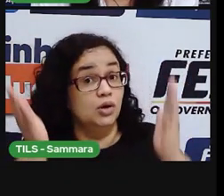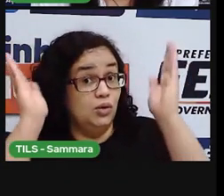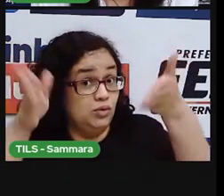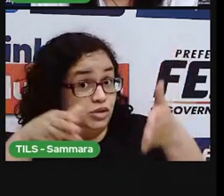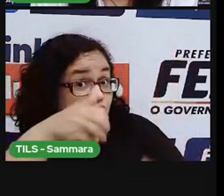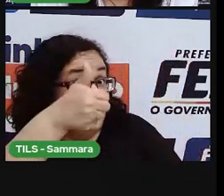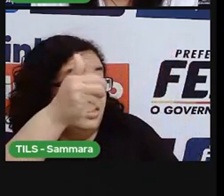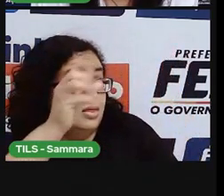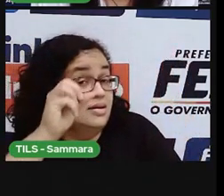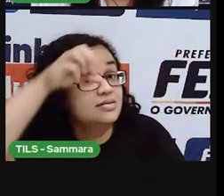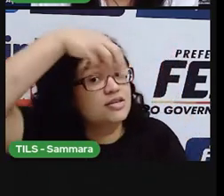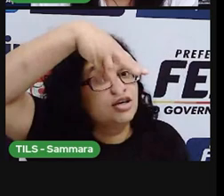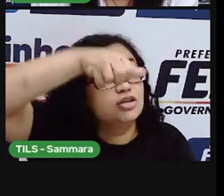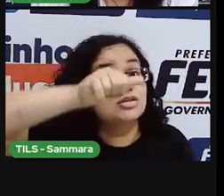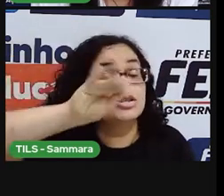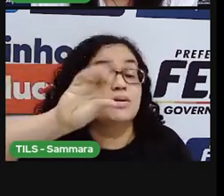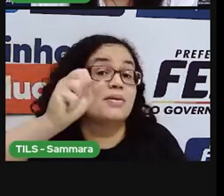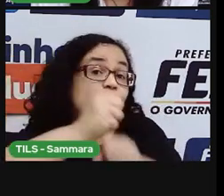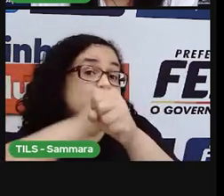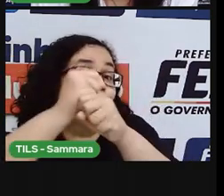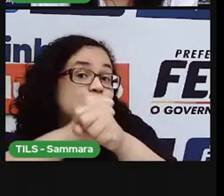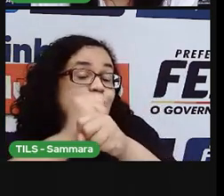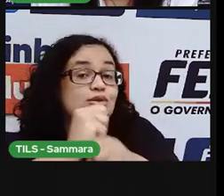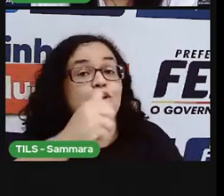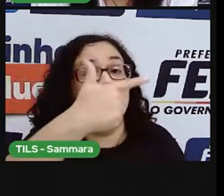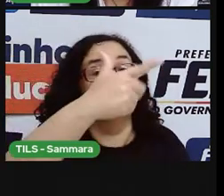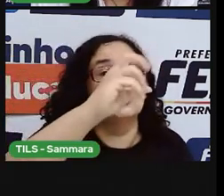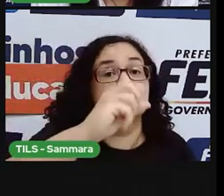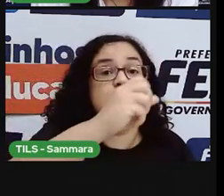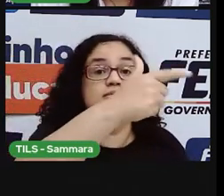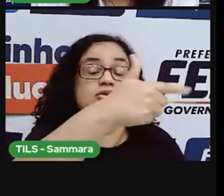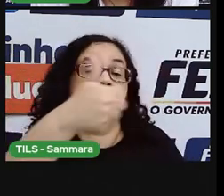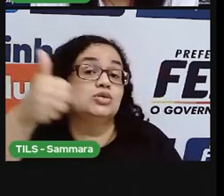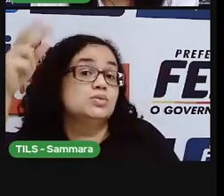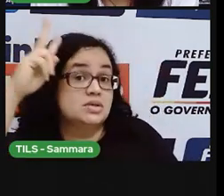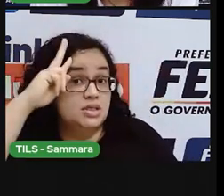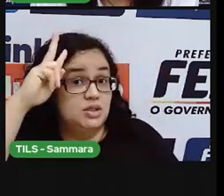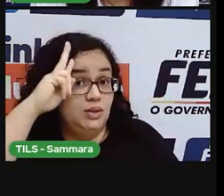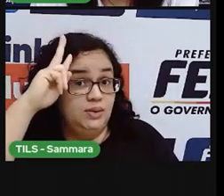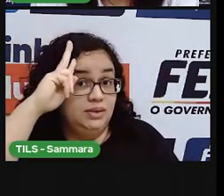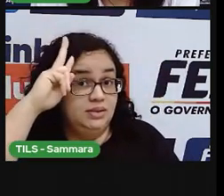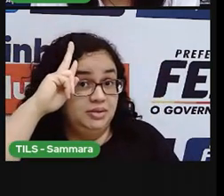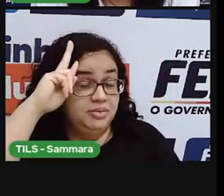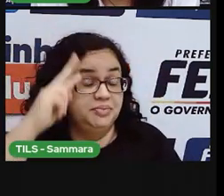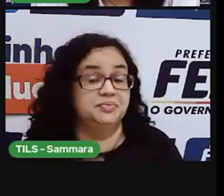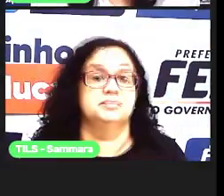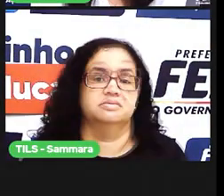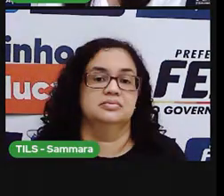Hoje é 10 de 5 de 2021, hoje é uma segunda-feira.